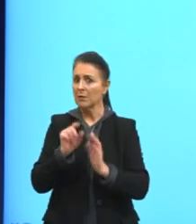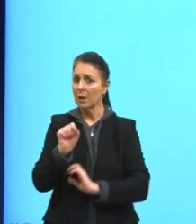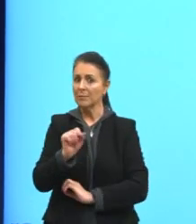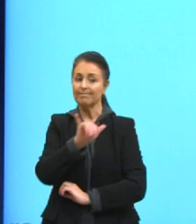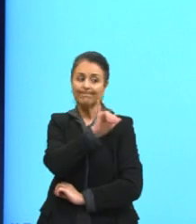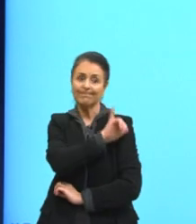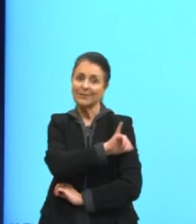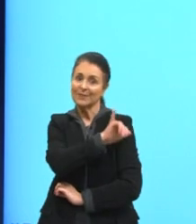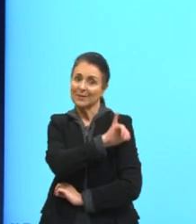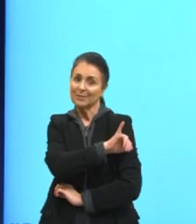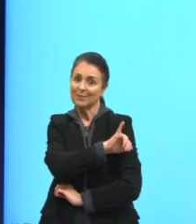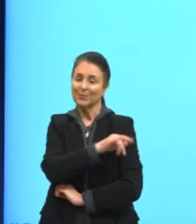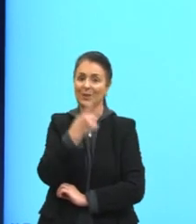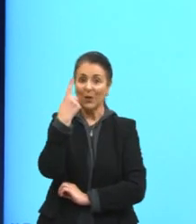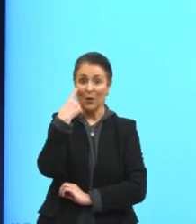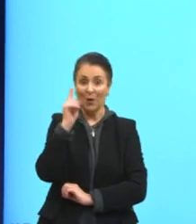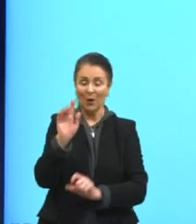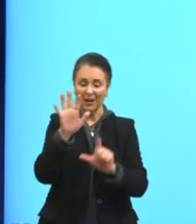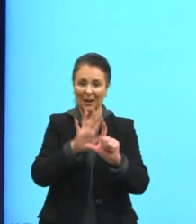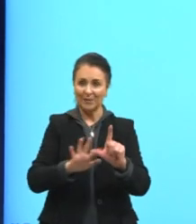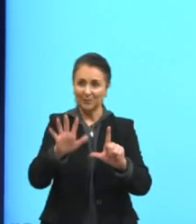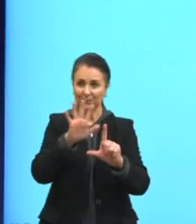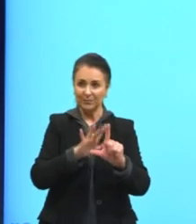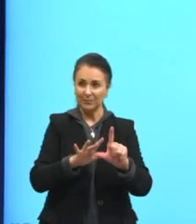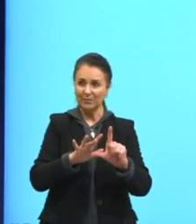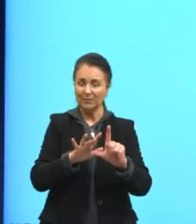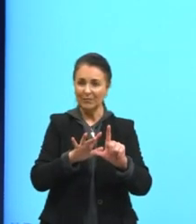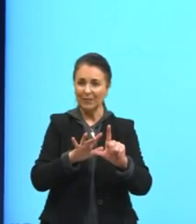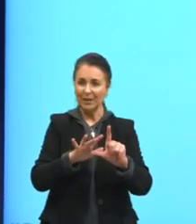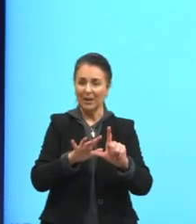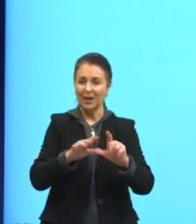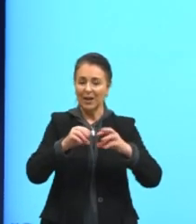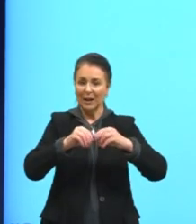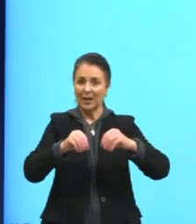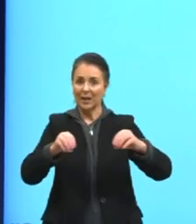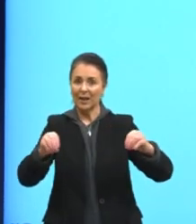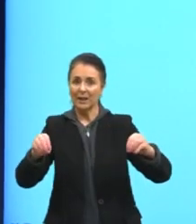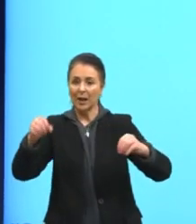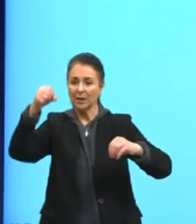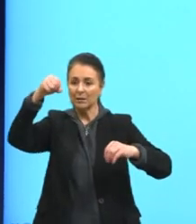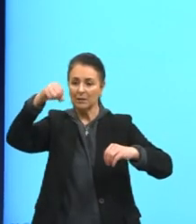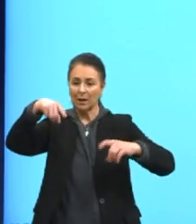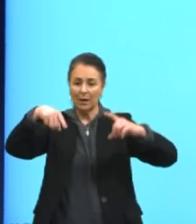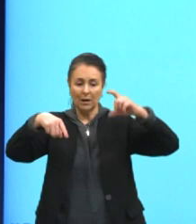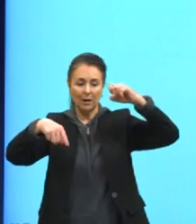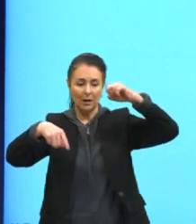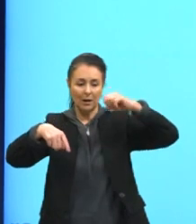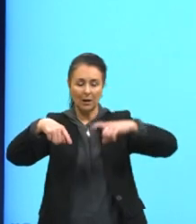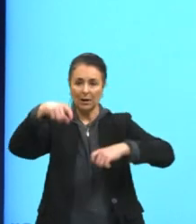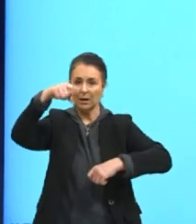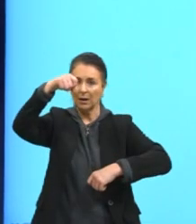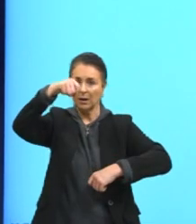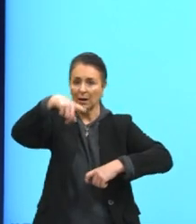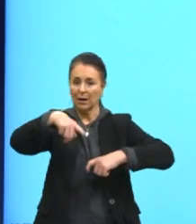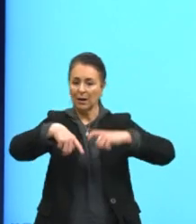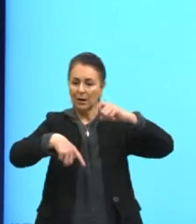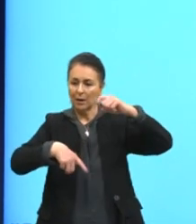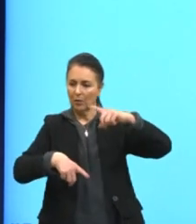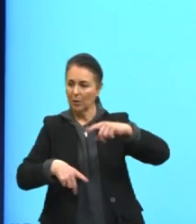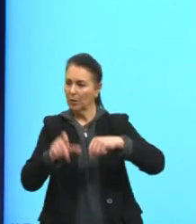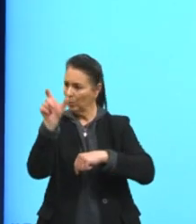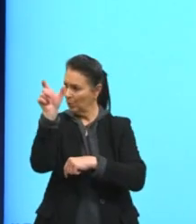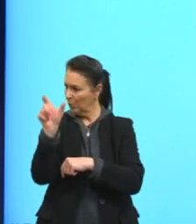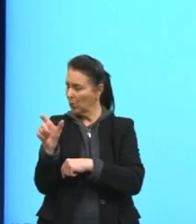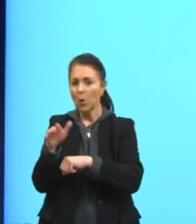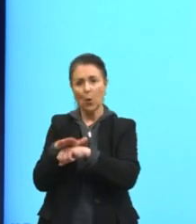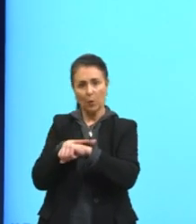Olhem essa outra charge. Na terra da garoa ali, tem uma pessoa conversando